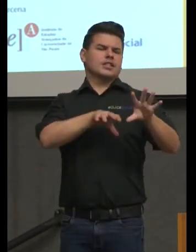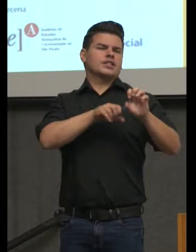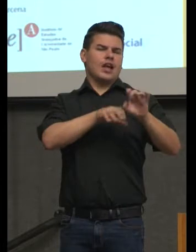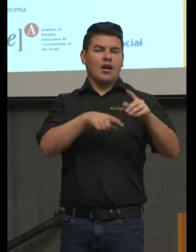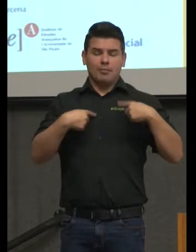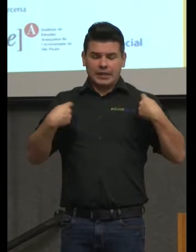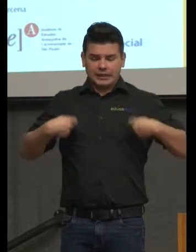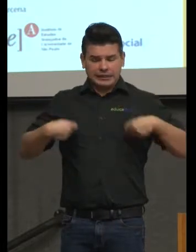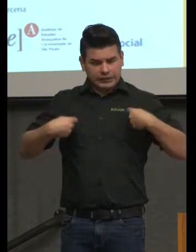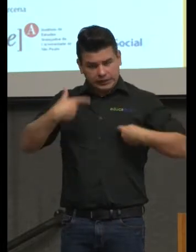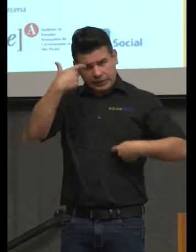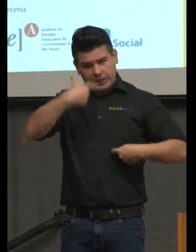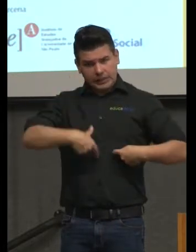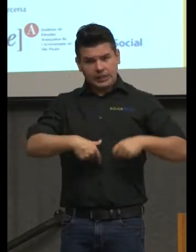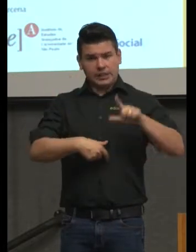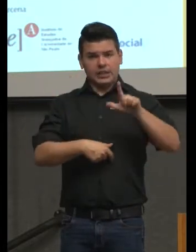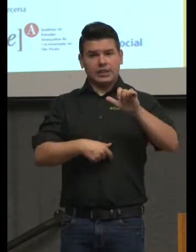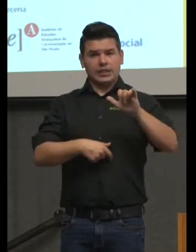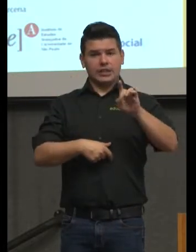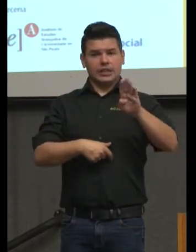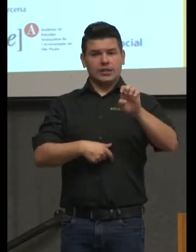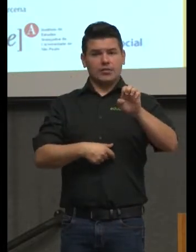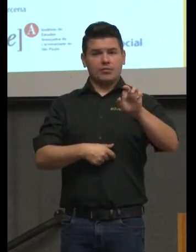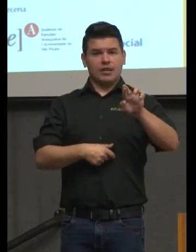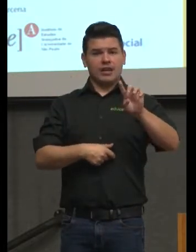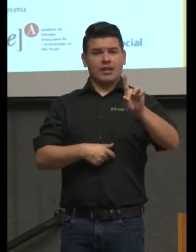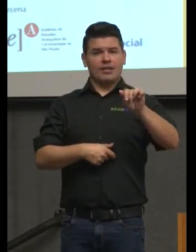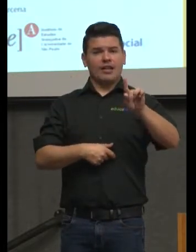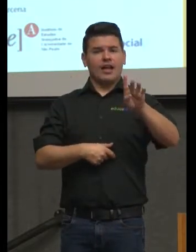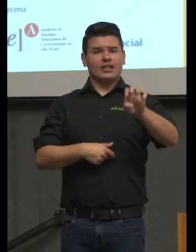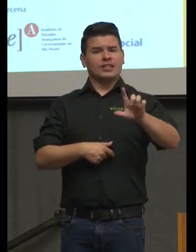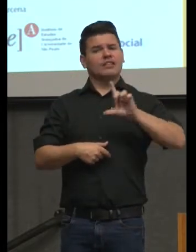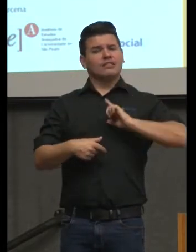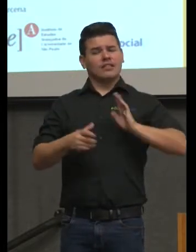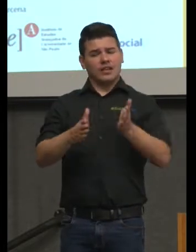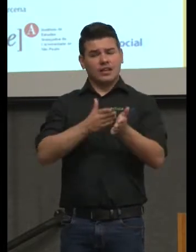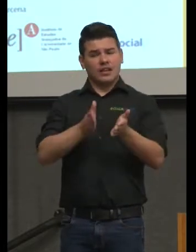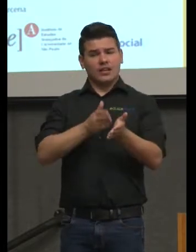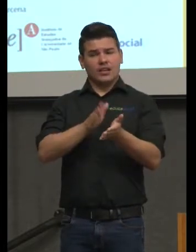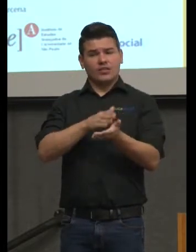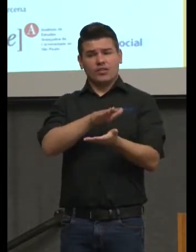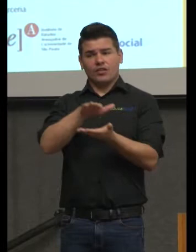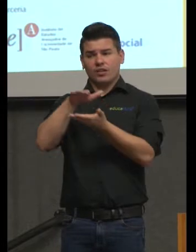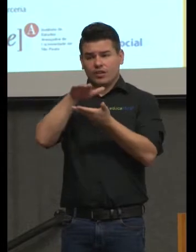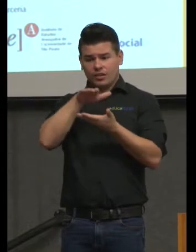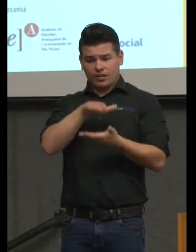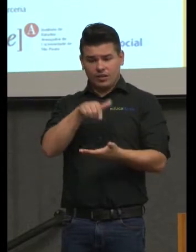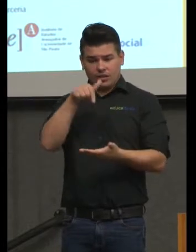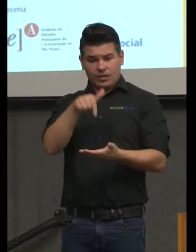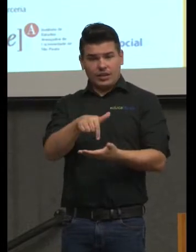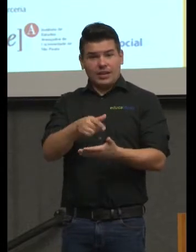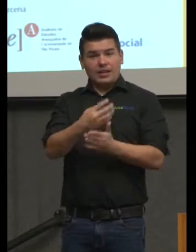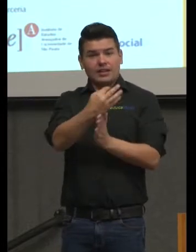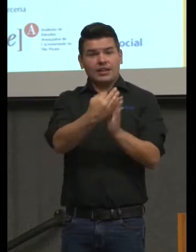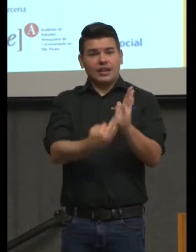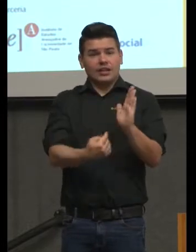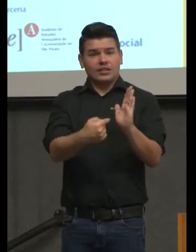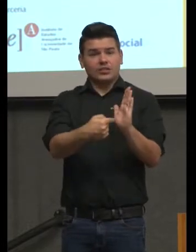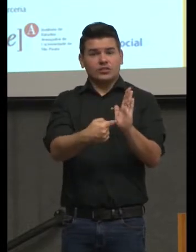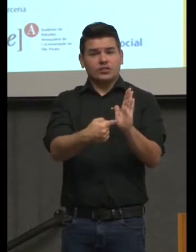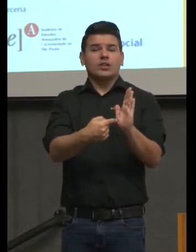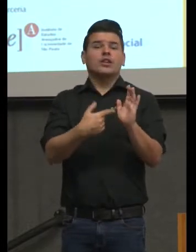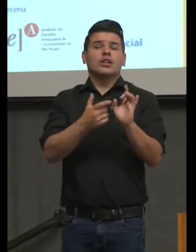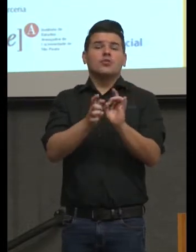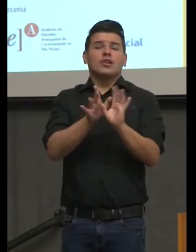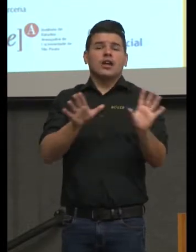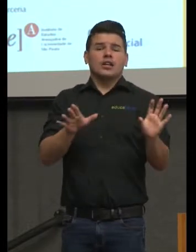você tem um apostilhado fechado, que você tem que trabalhar aquele texto, naquela semana ou naquele dia, cadê a liberdade para